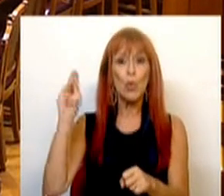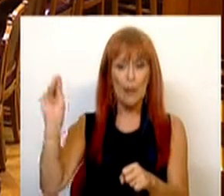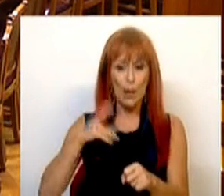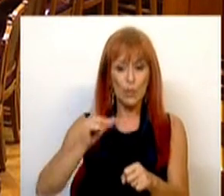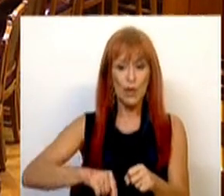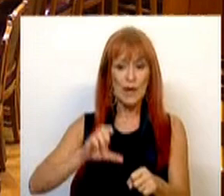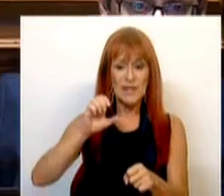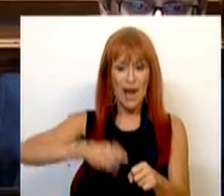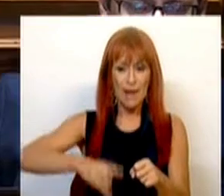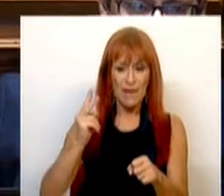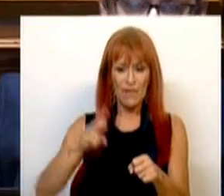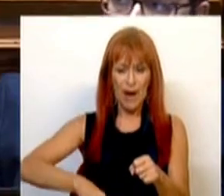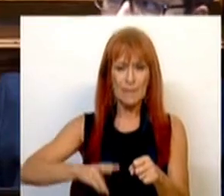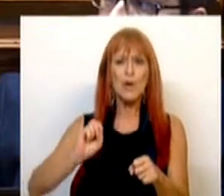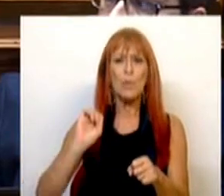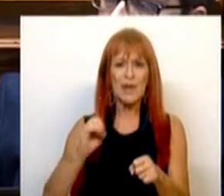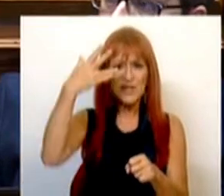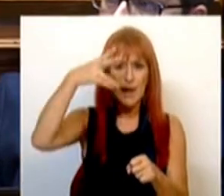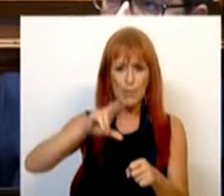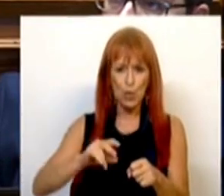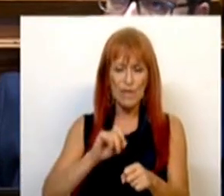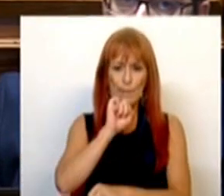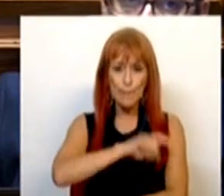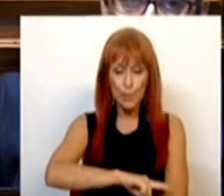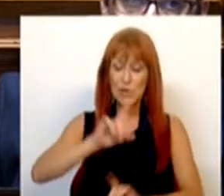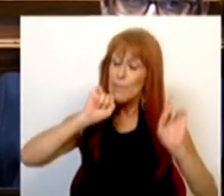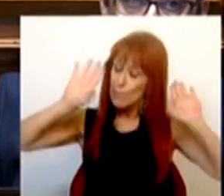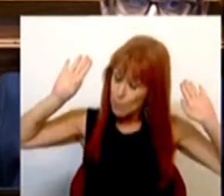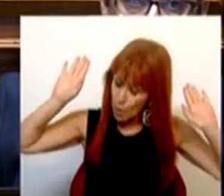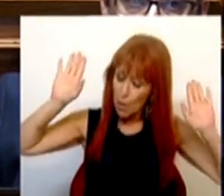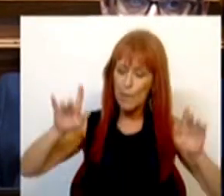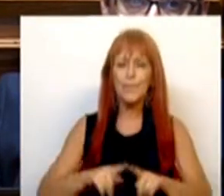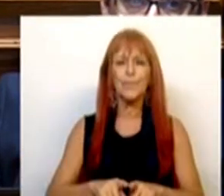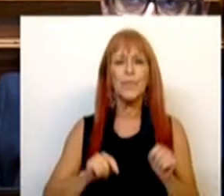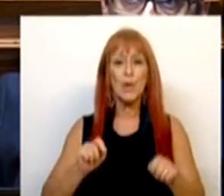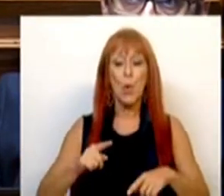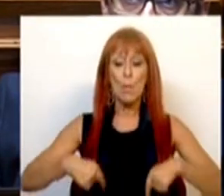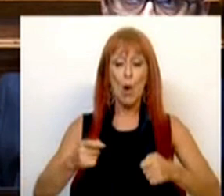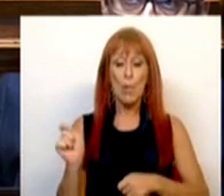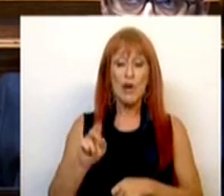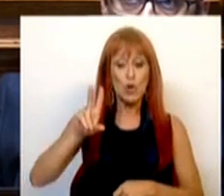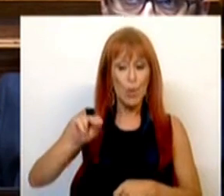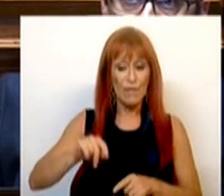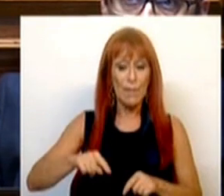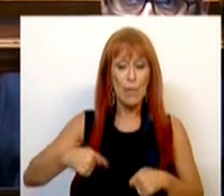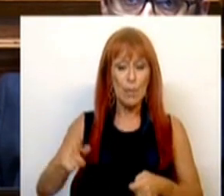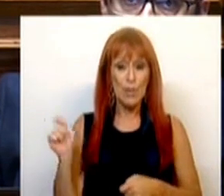e a CMVM, no início de novembro e, porventura, no próprio mês de novembro,